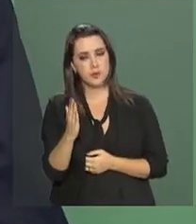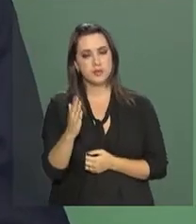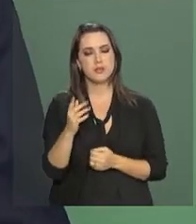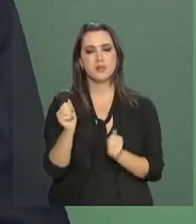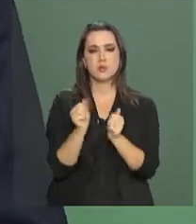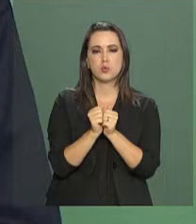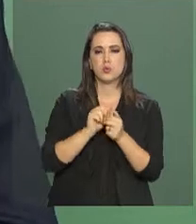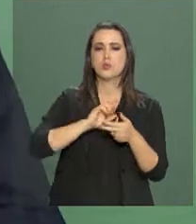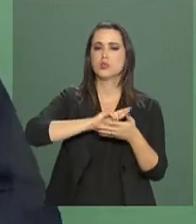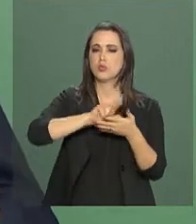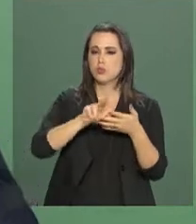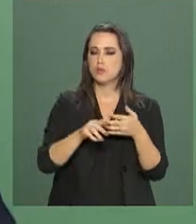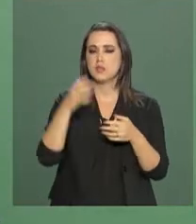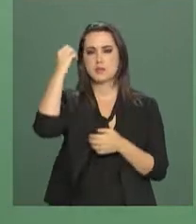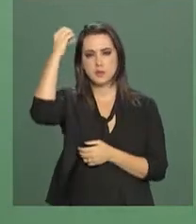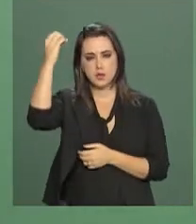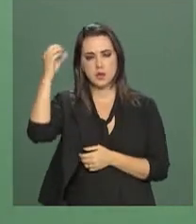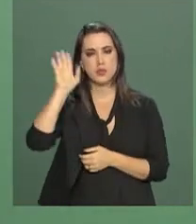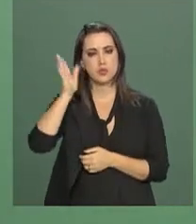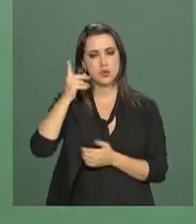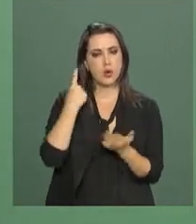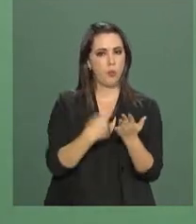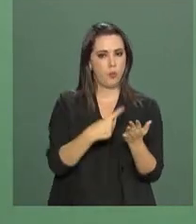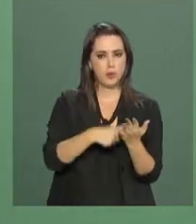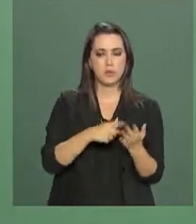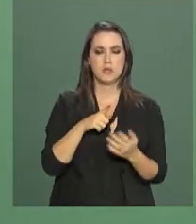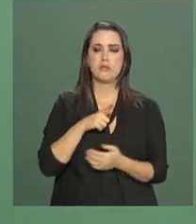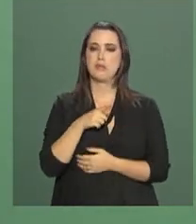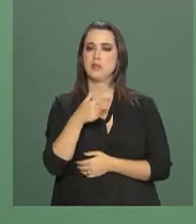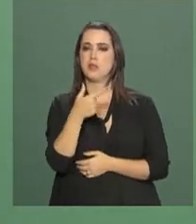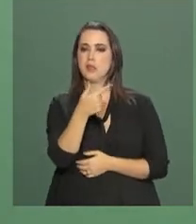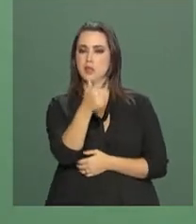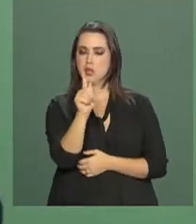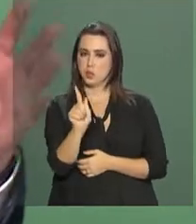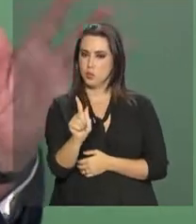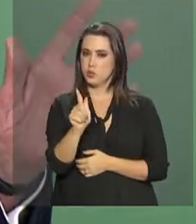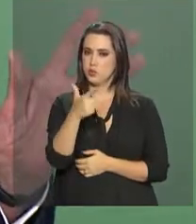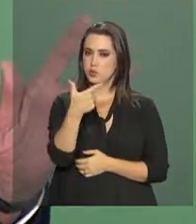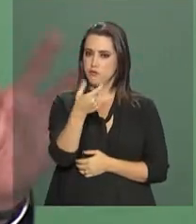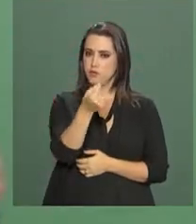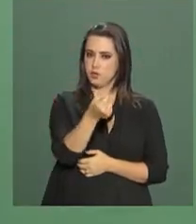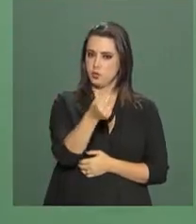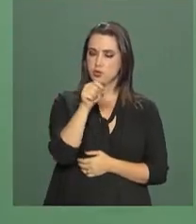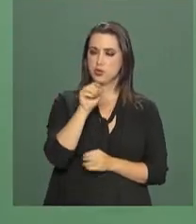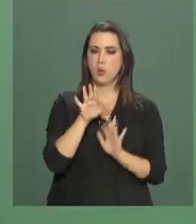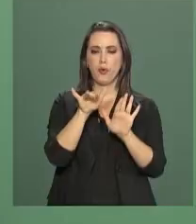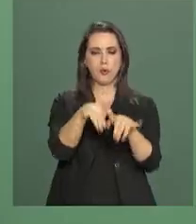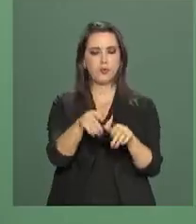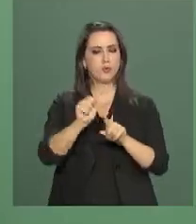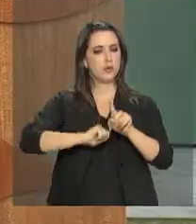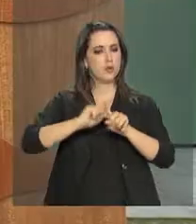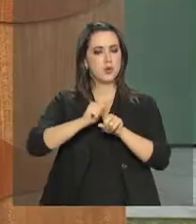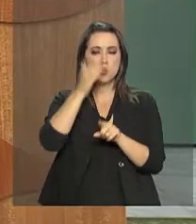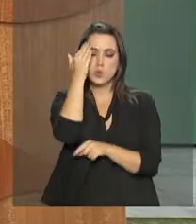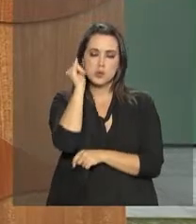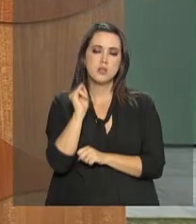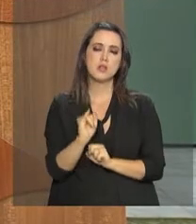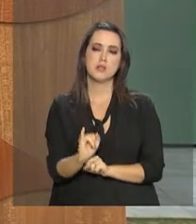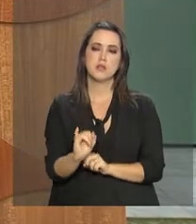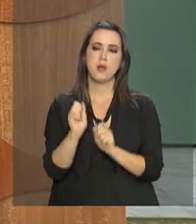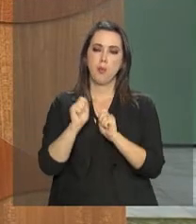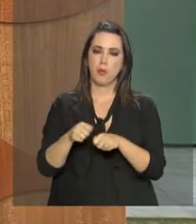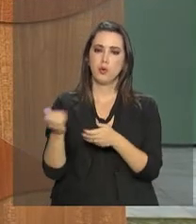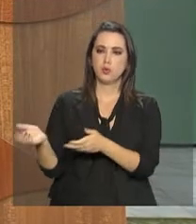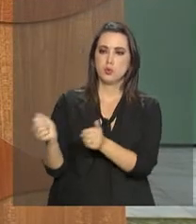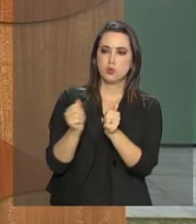programadas, mencionei até a hipótese do G20, que será agora no fim do mês. Não sei se o presidente poderá, mas